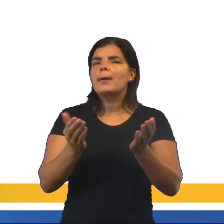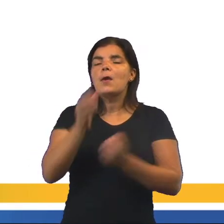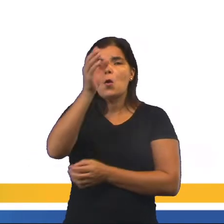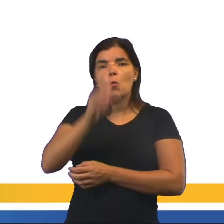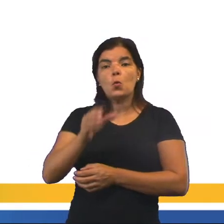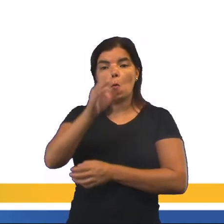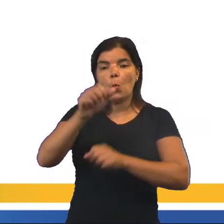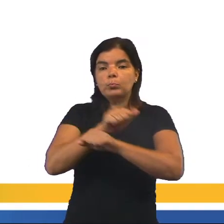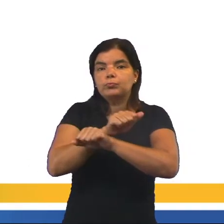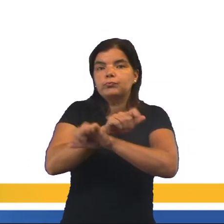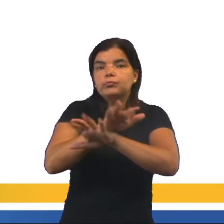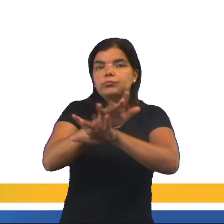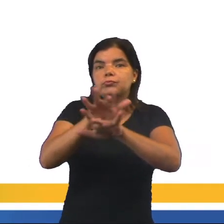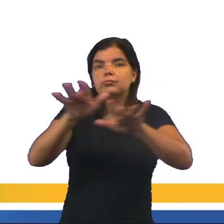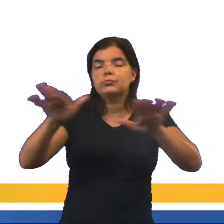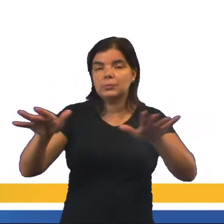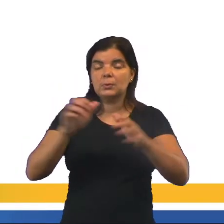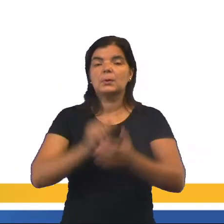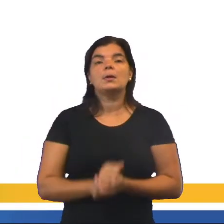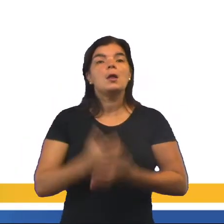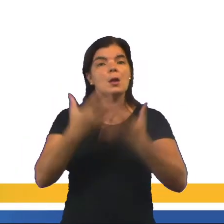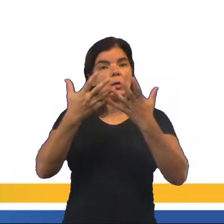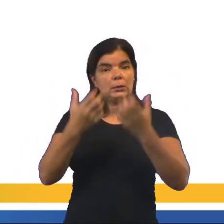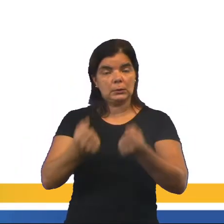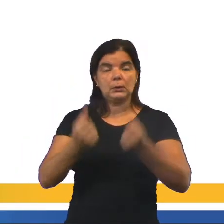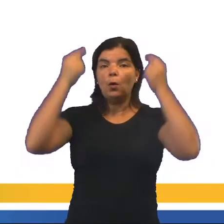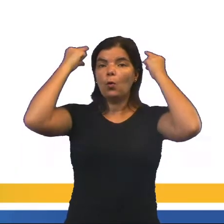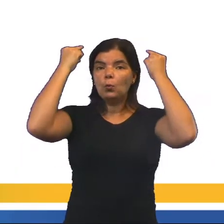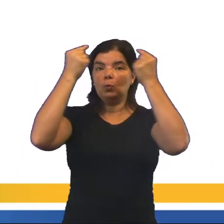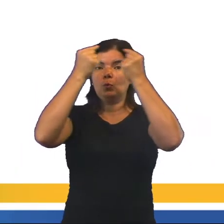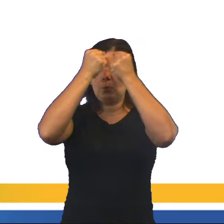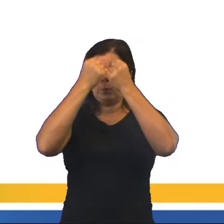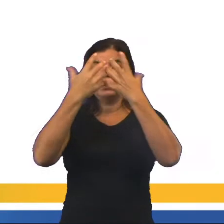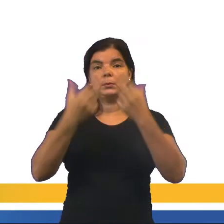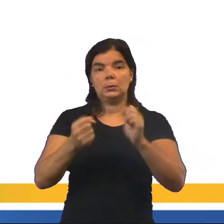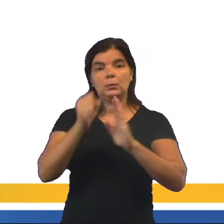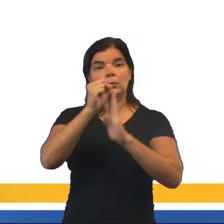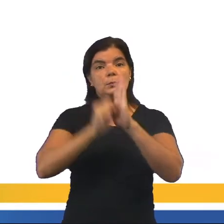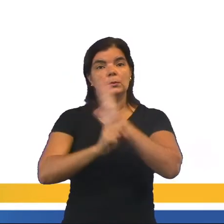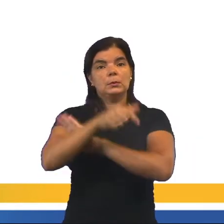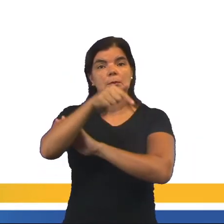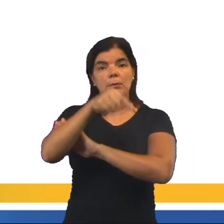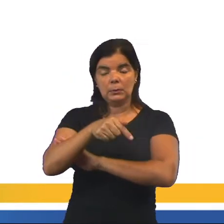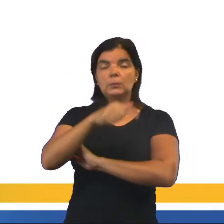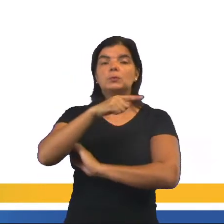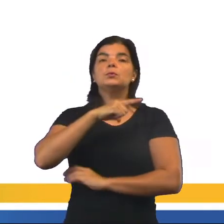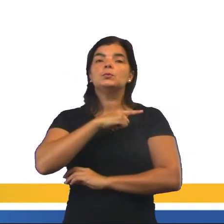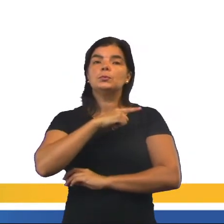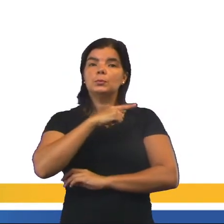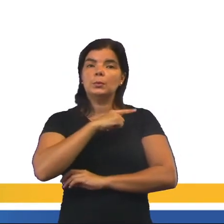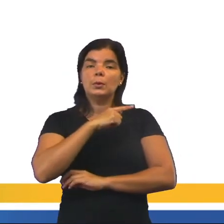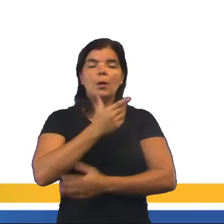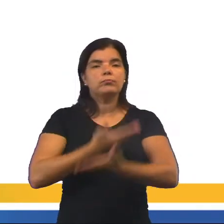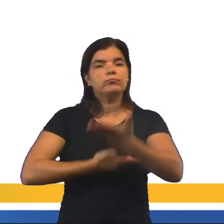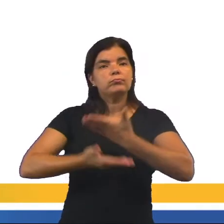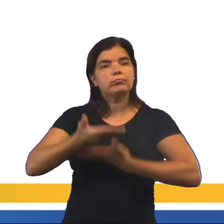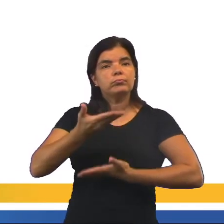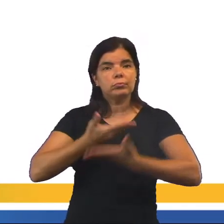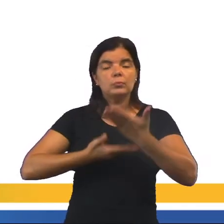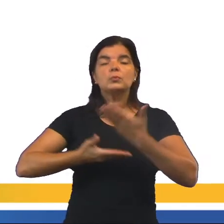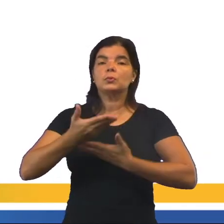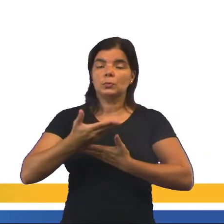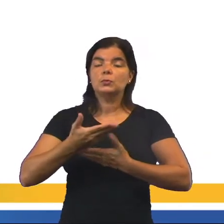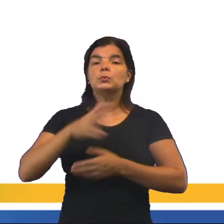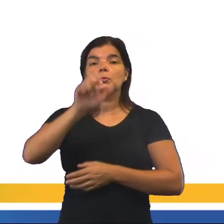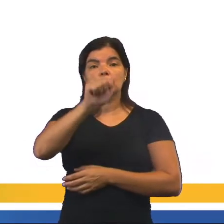expandindo. Eles adotaram um grego oficial lá no século VII, mantiveram essa relação com os